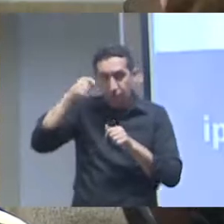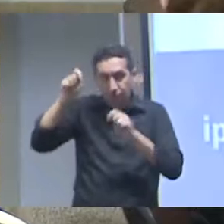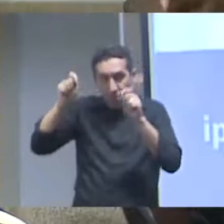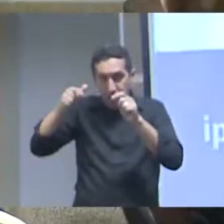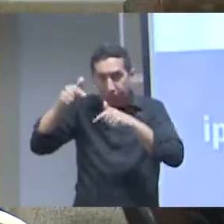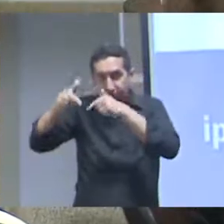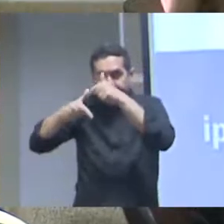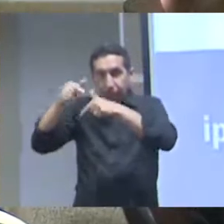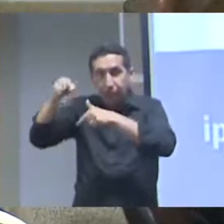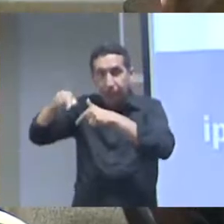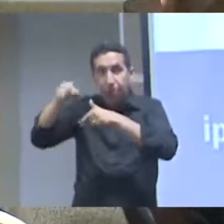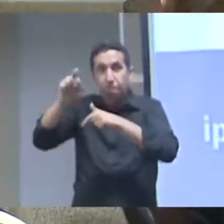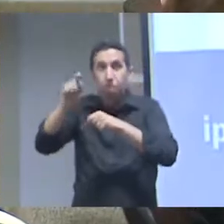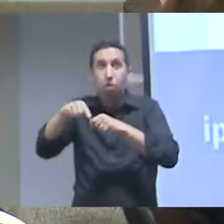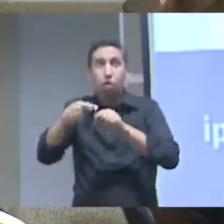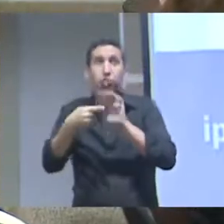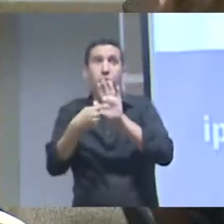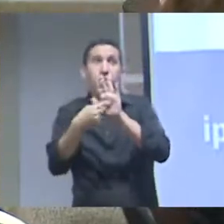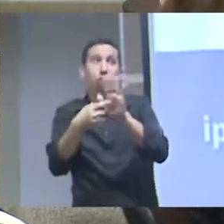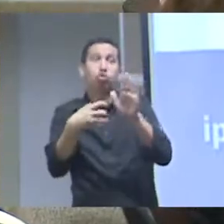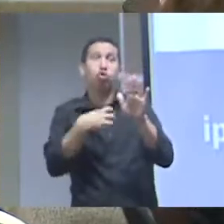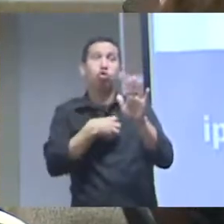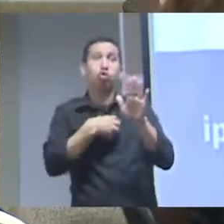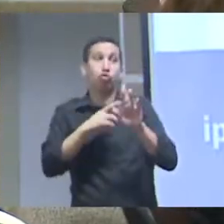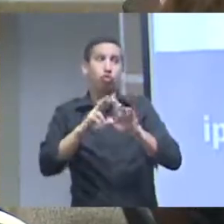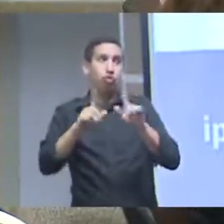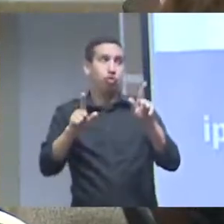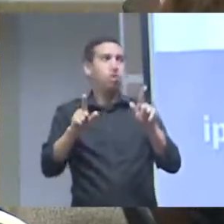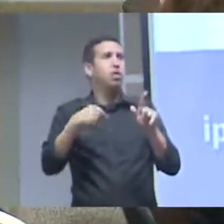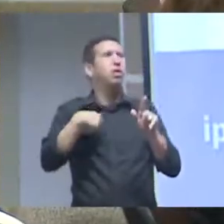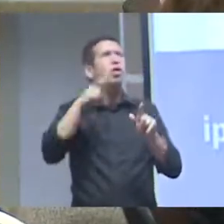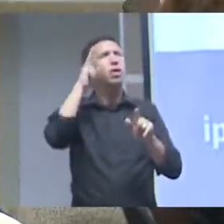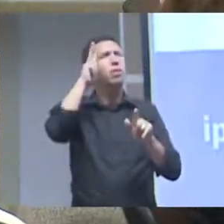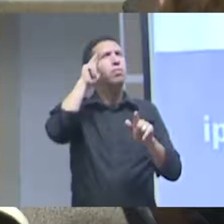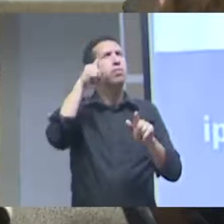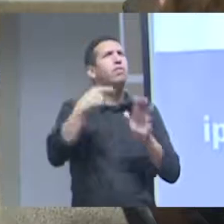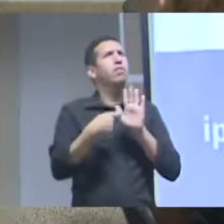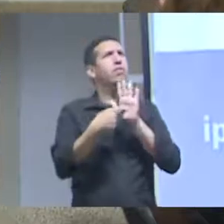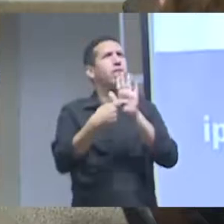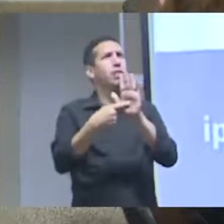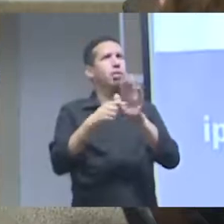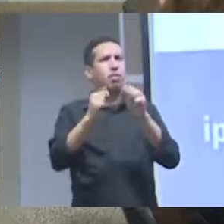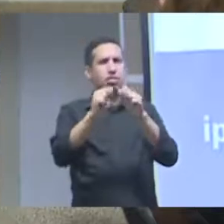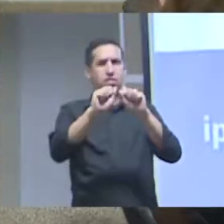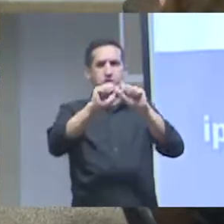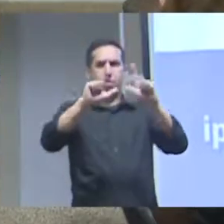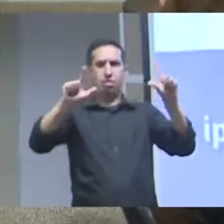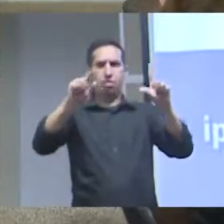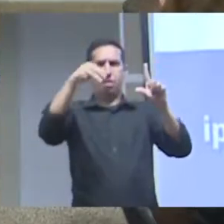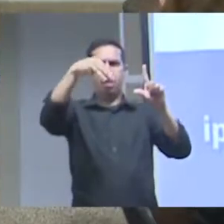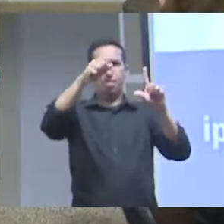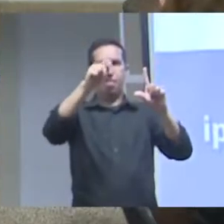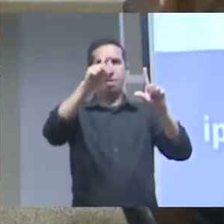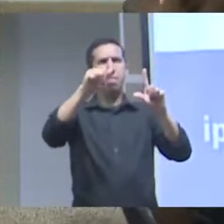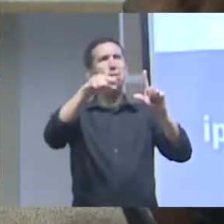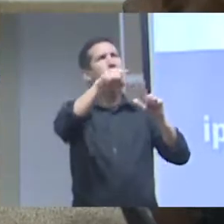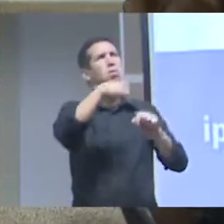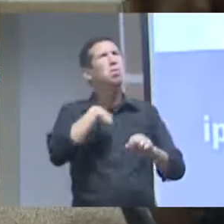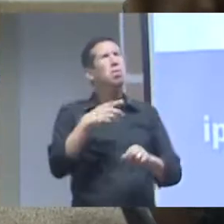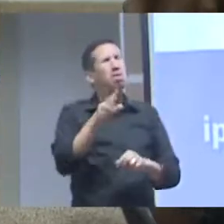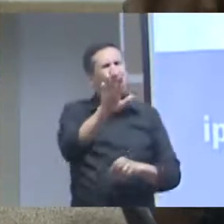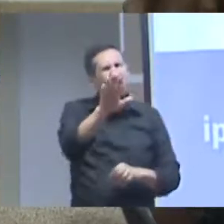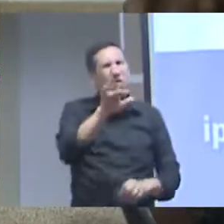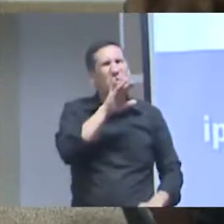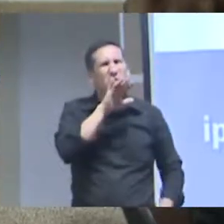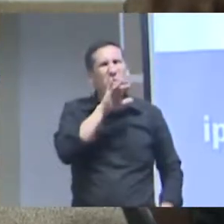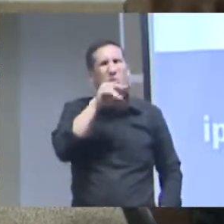inclusive dar a ideia equivocada uma vez eu estava trabalhando fazendo a apresentação por exemplo de um mapa e aí